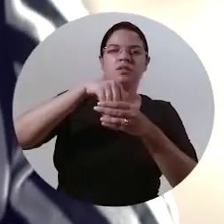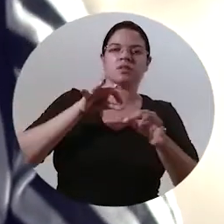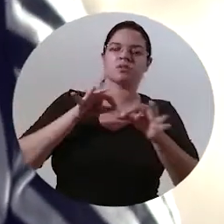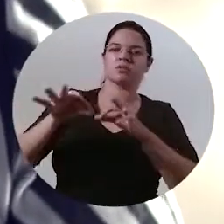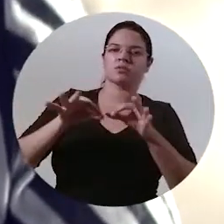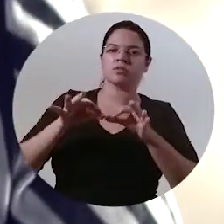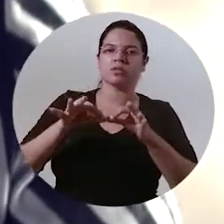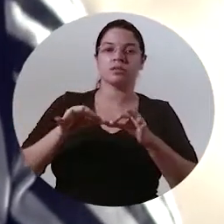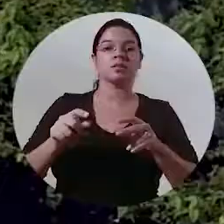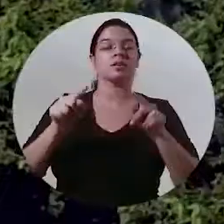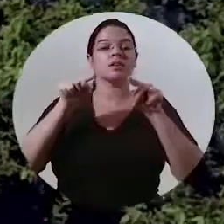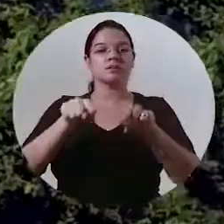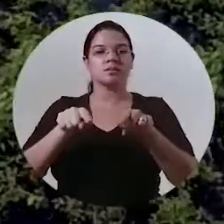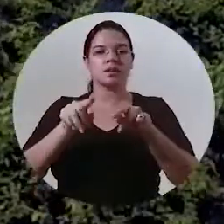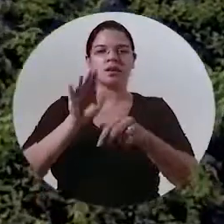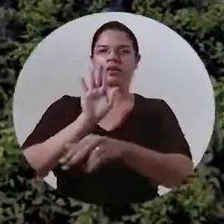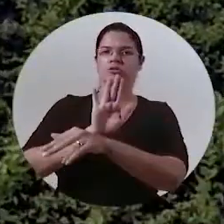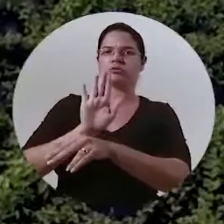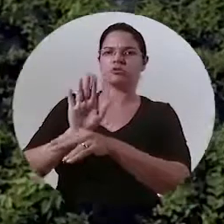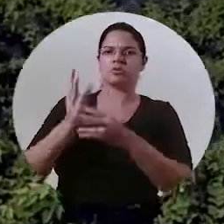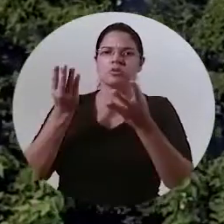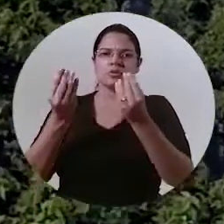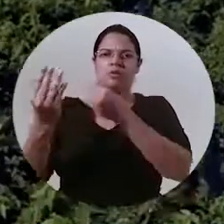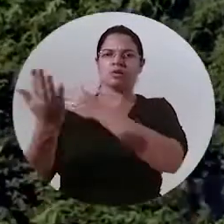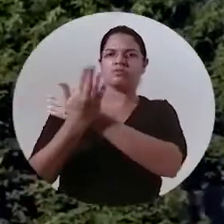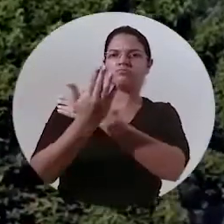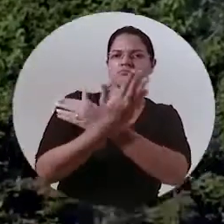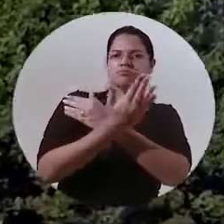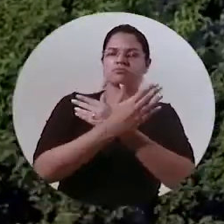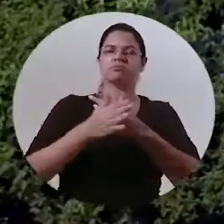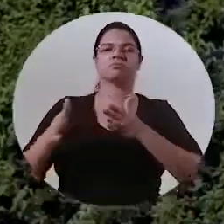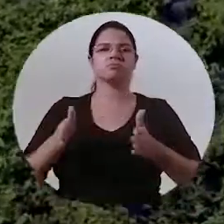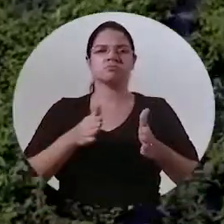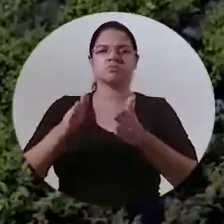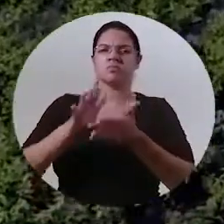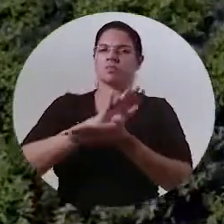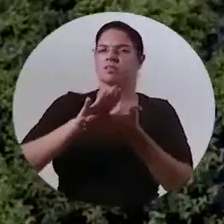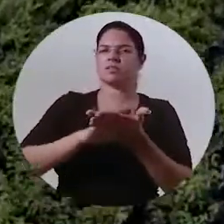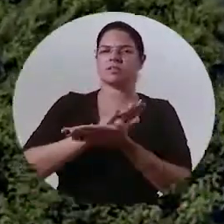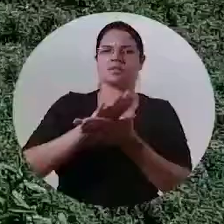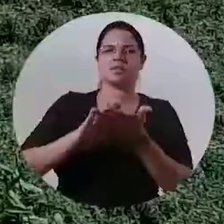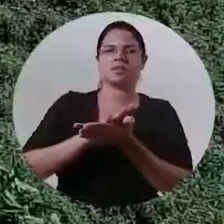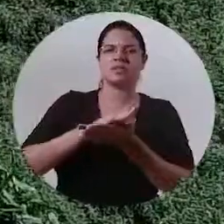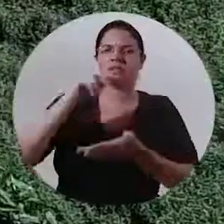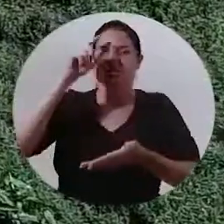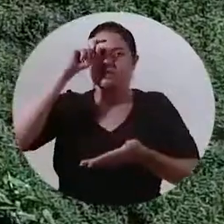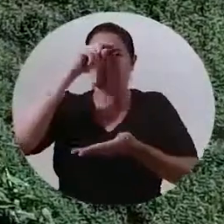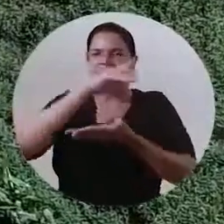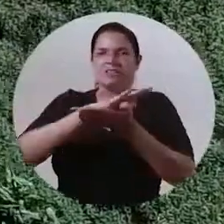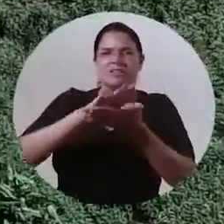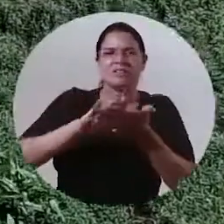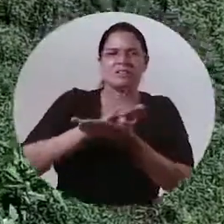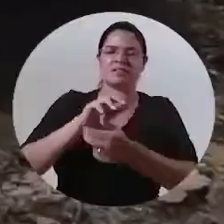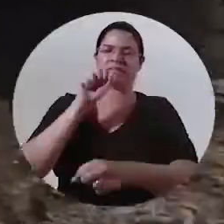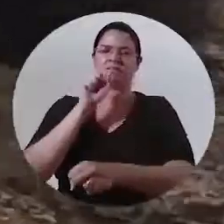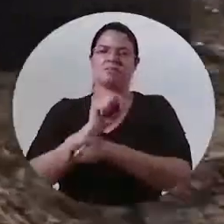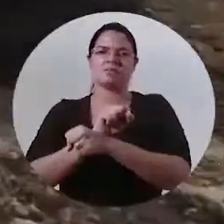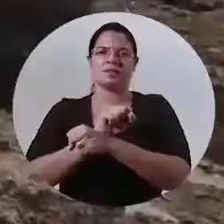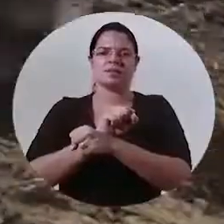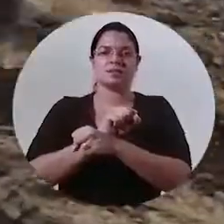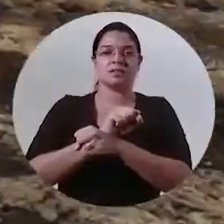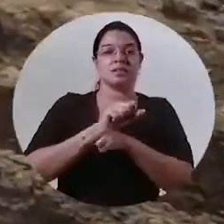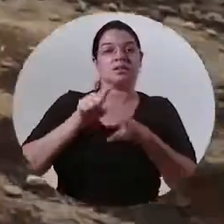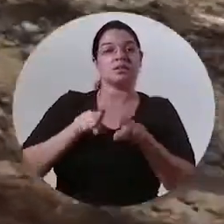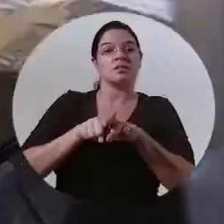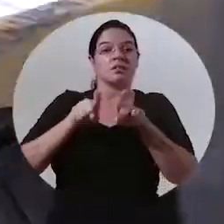Ribeirinho Ao longo do caminho Nada nos impede Nada Nada